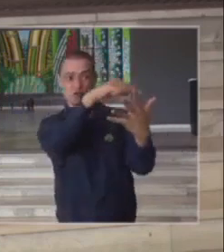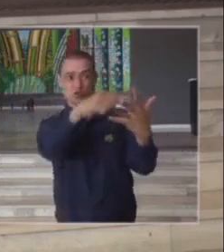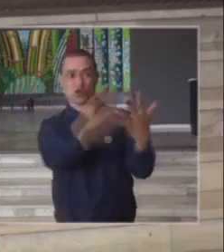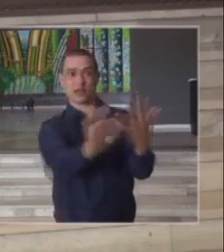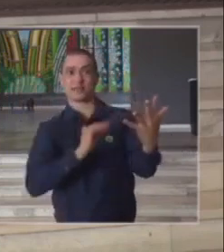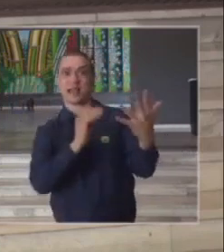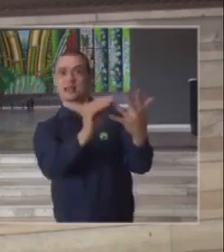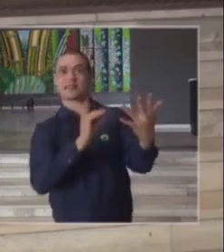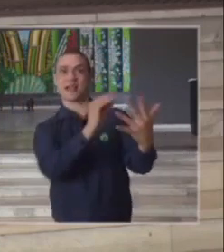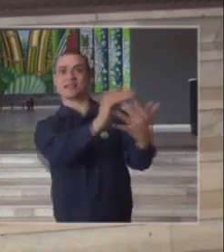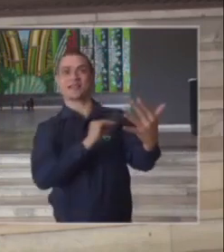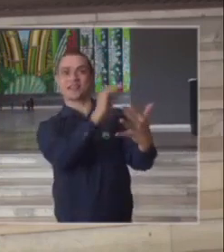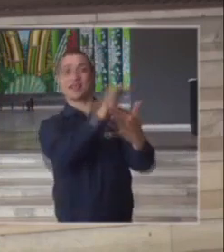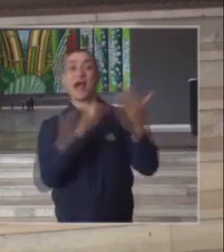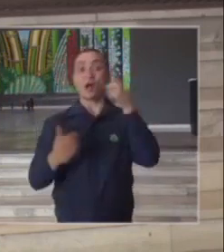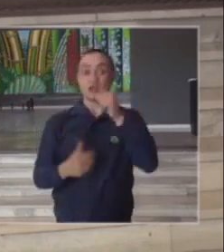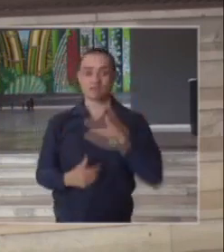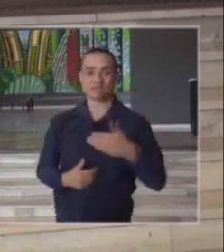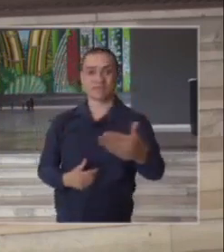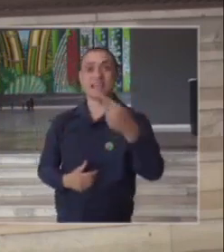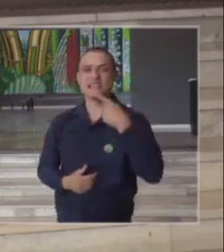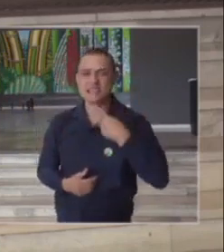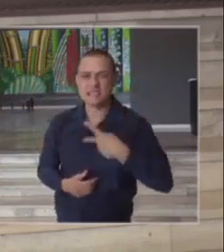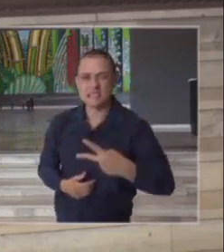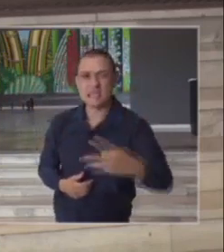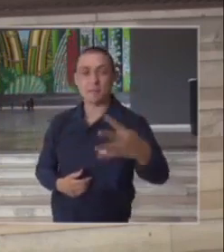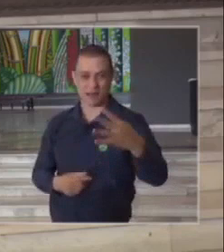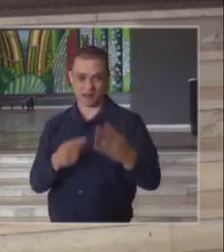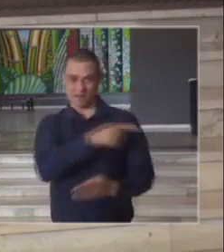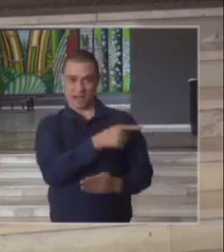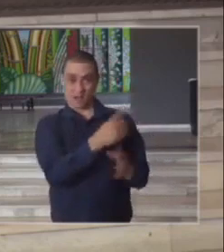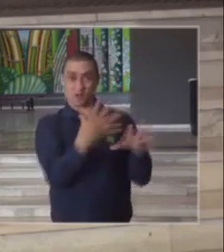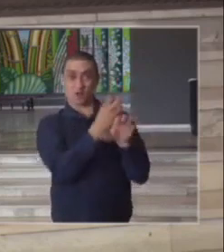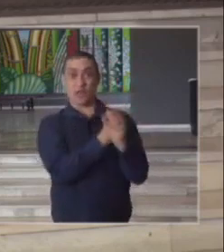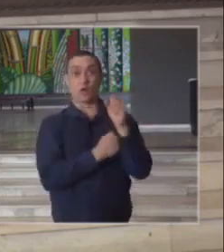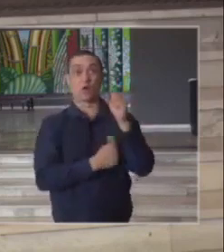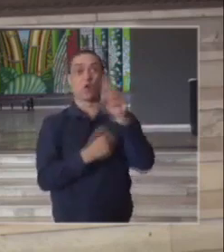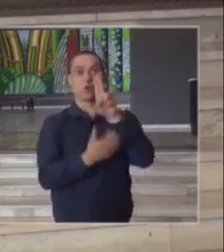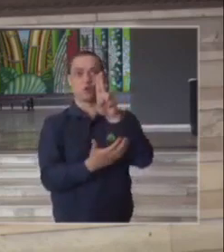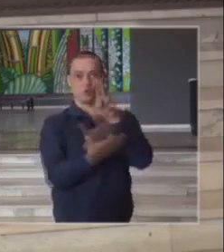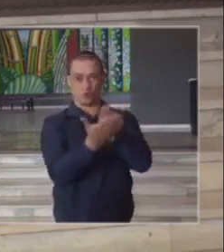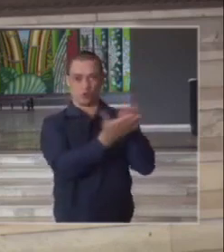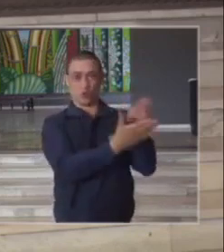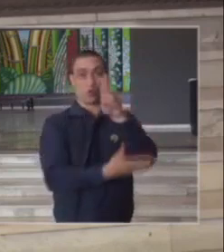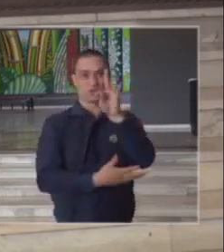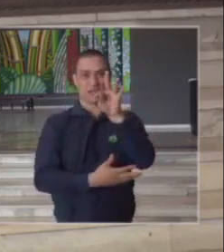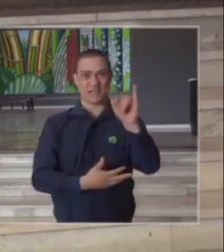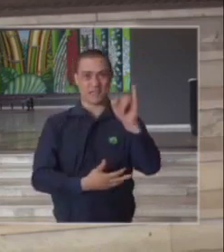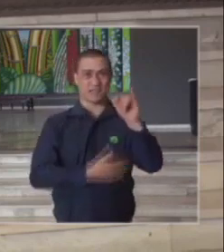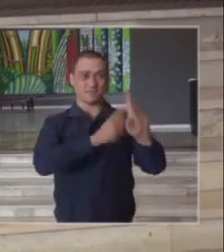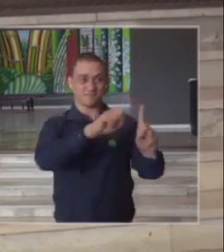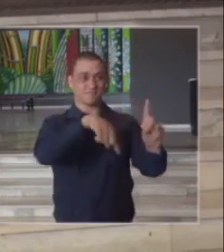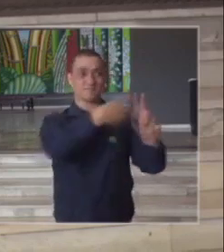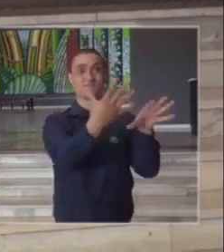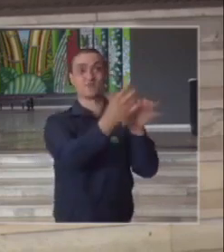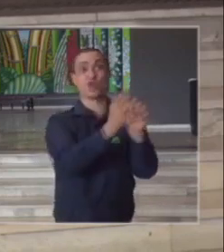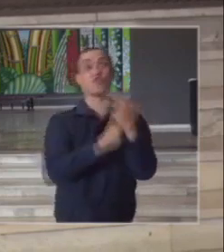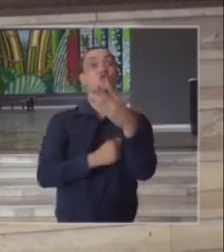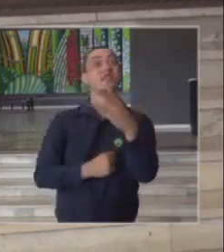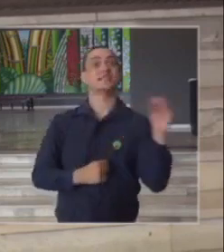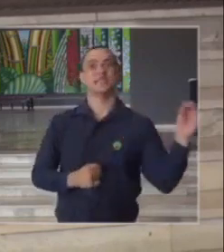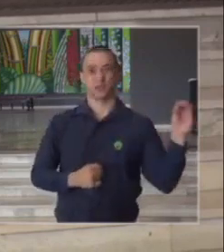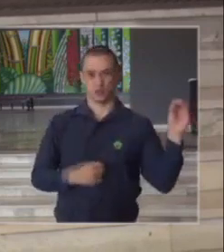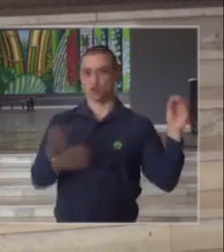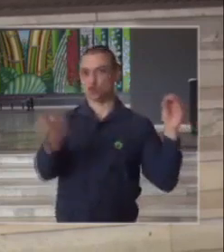que ao longo desse das próximas semanas nós passemos para 300 leitos de terapia intensiva